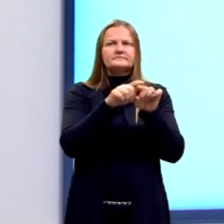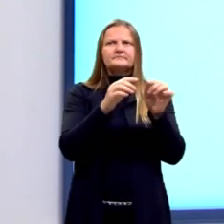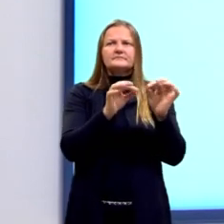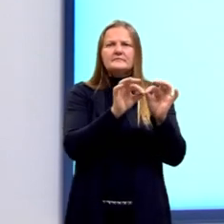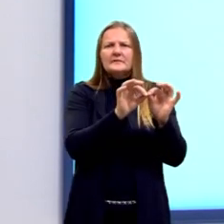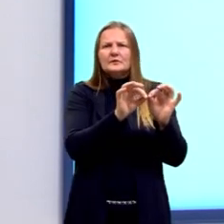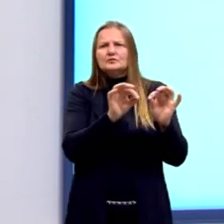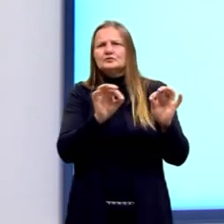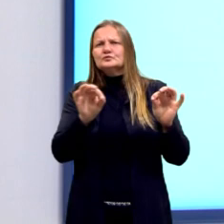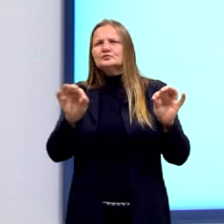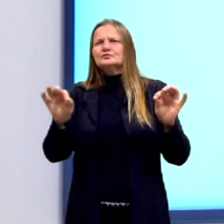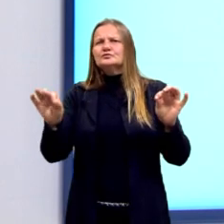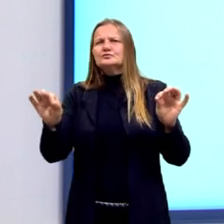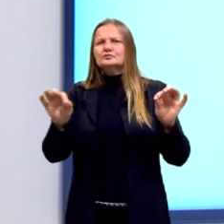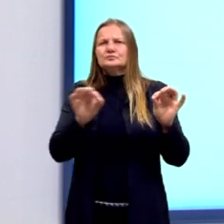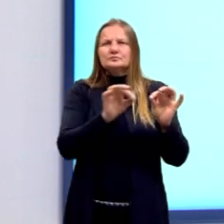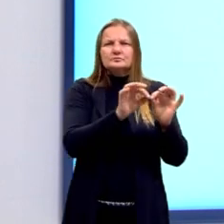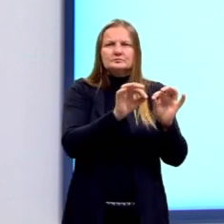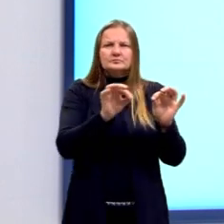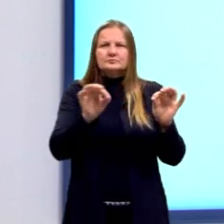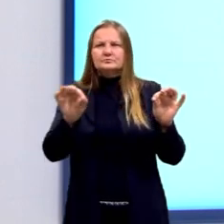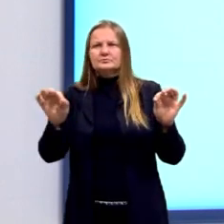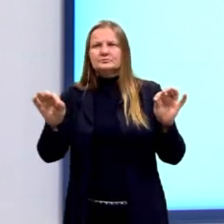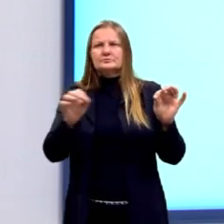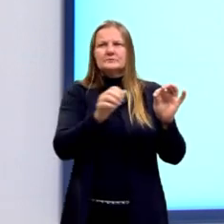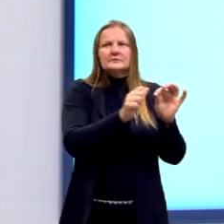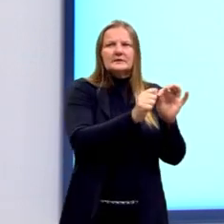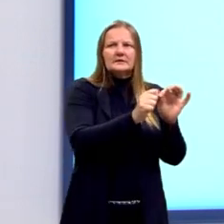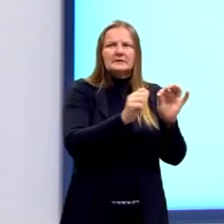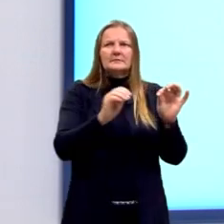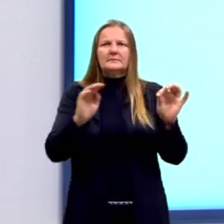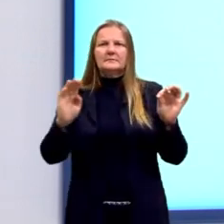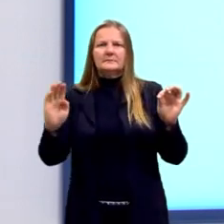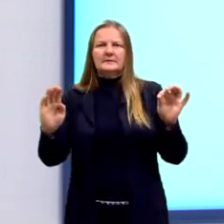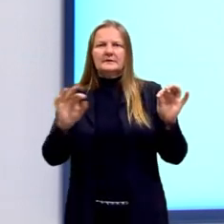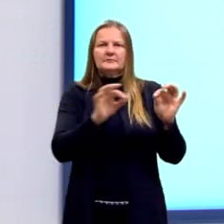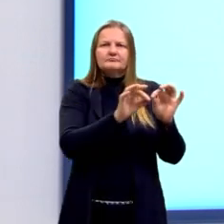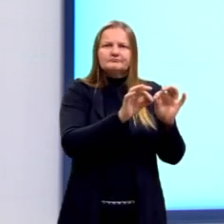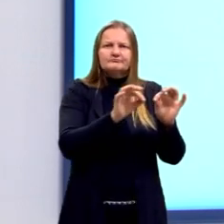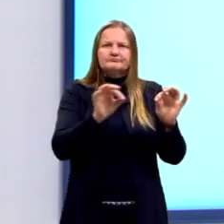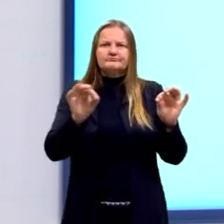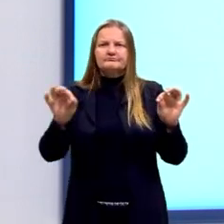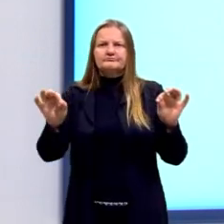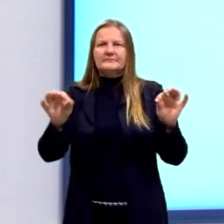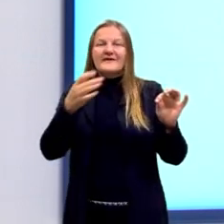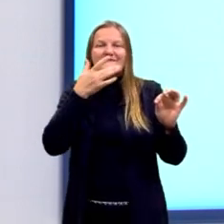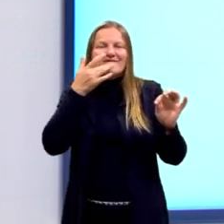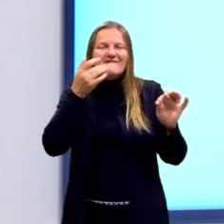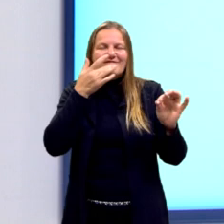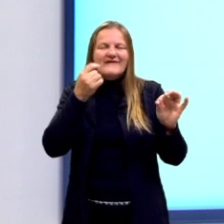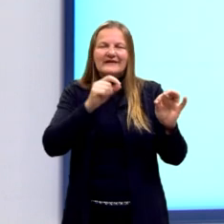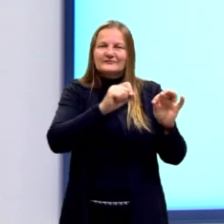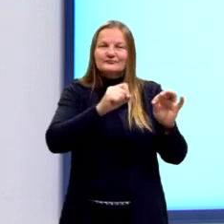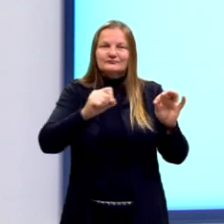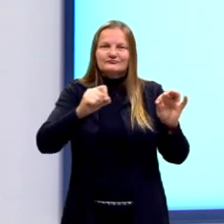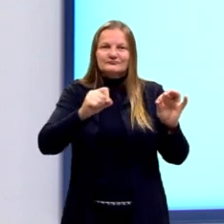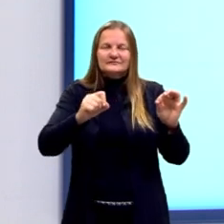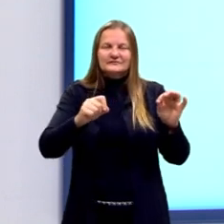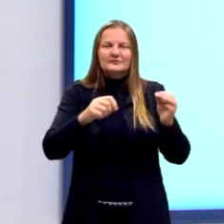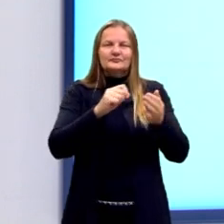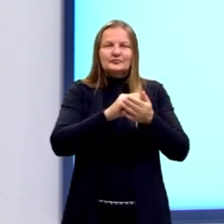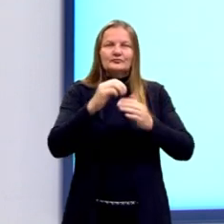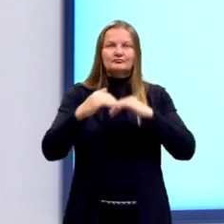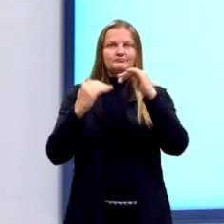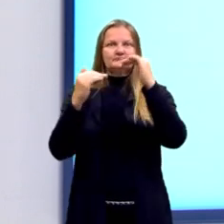comprimento, então, do segmento AB, eu identifiquei ele por C, para facilitar só na escrita do nosso